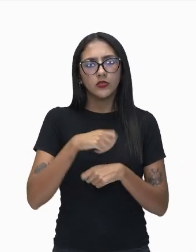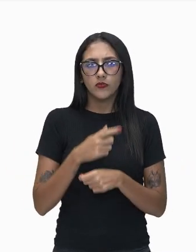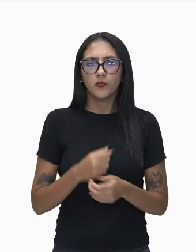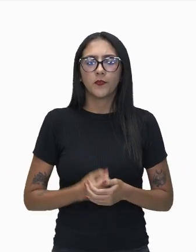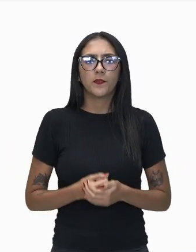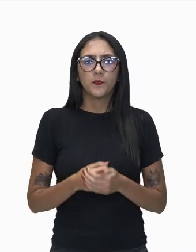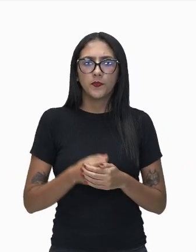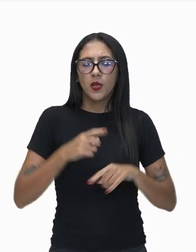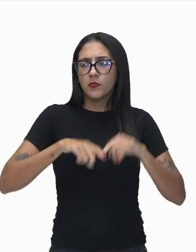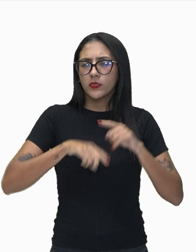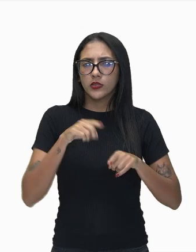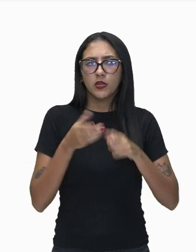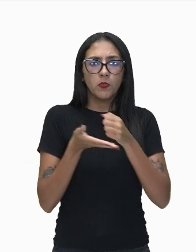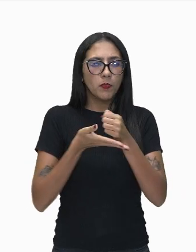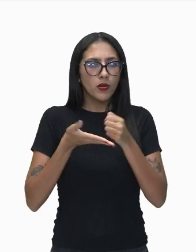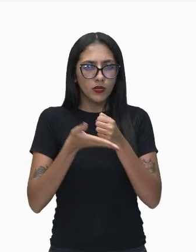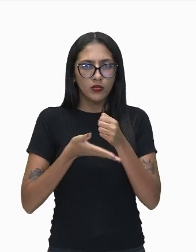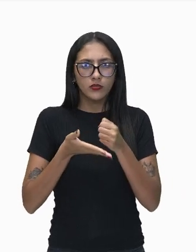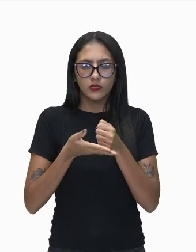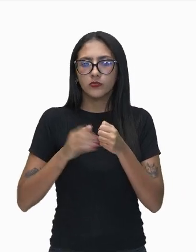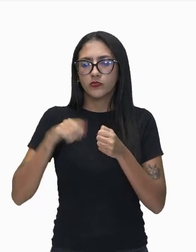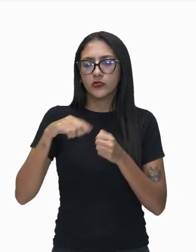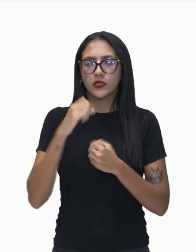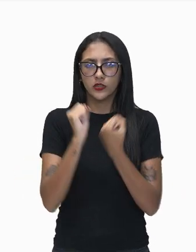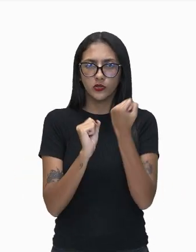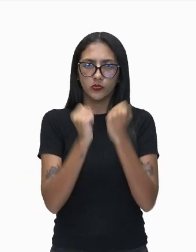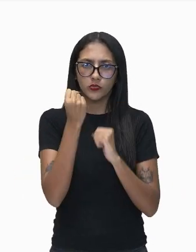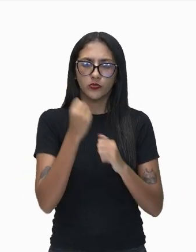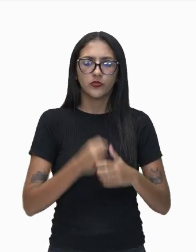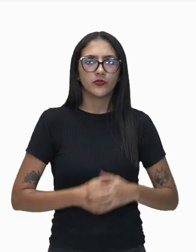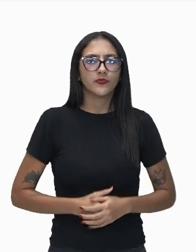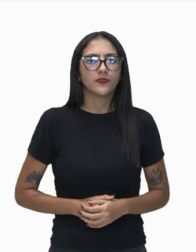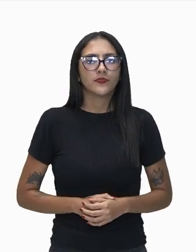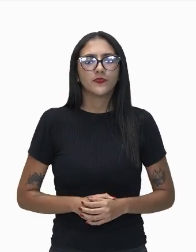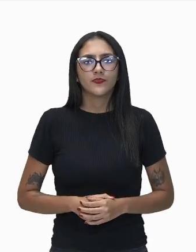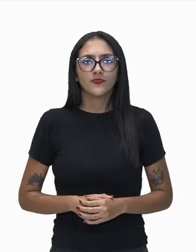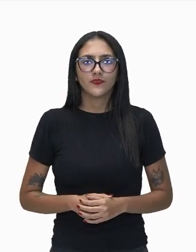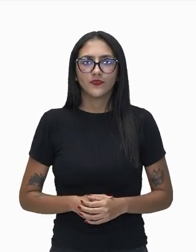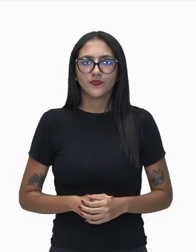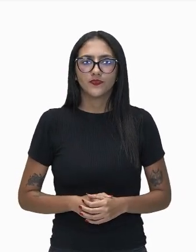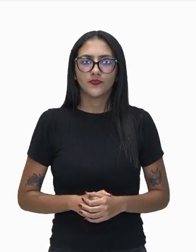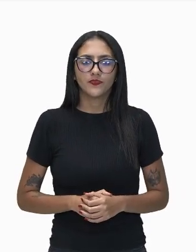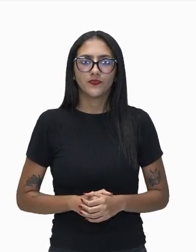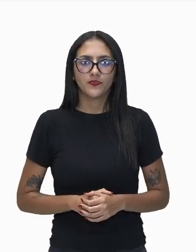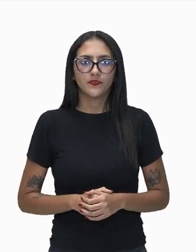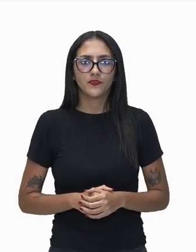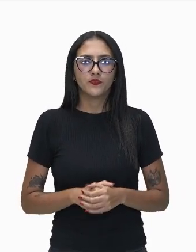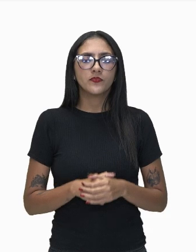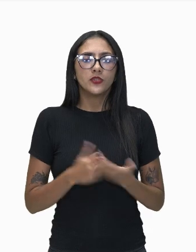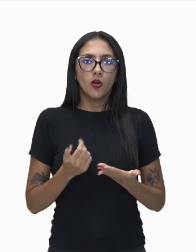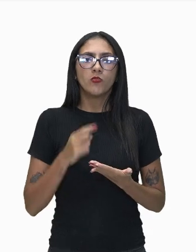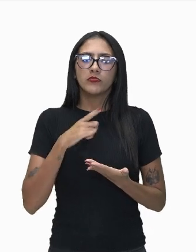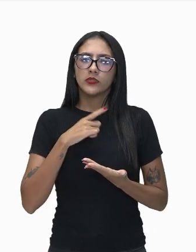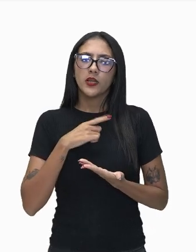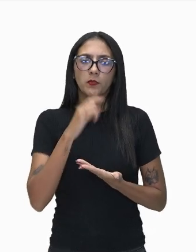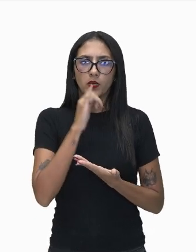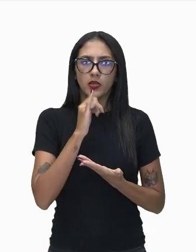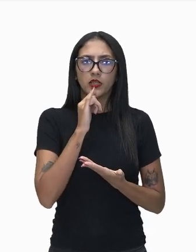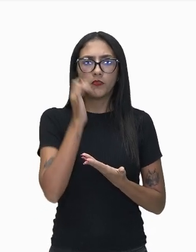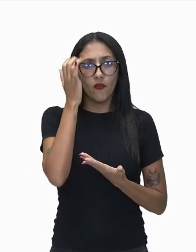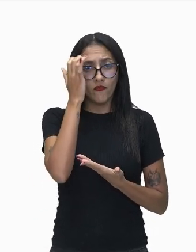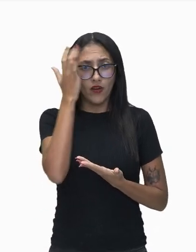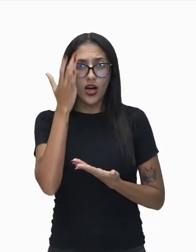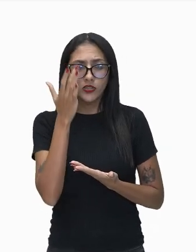fabricação da sua manufatura. Então, além de ter a disponibilidade, também